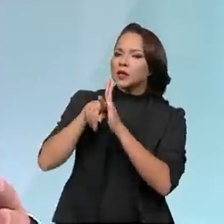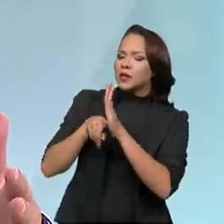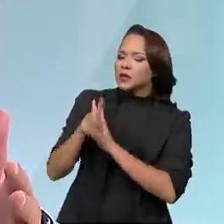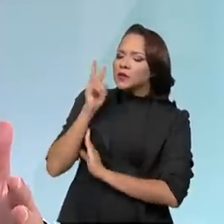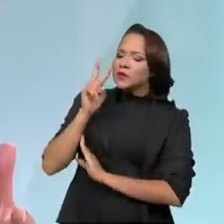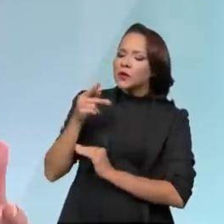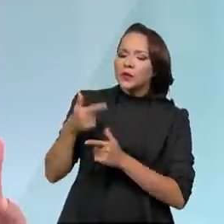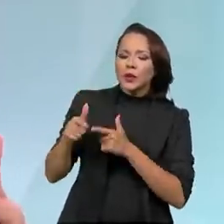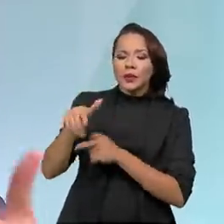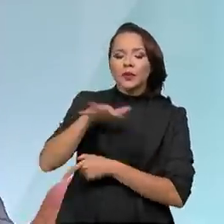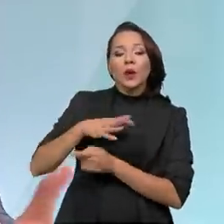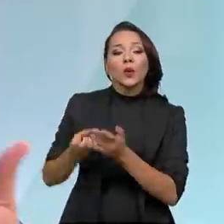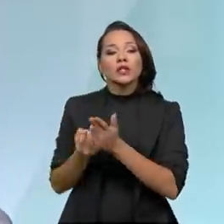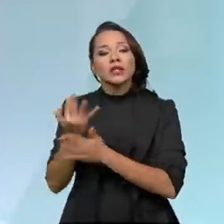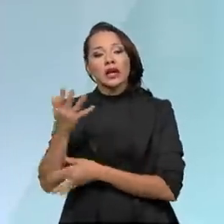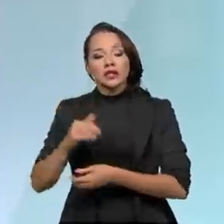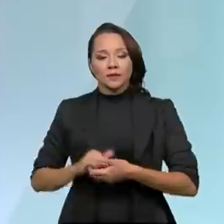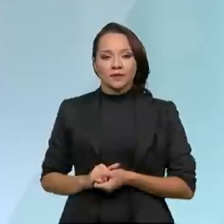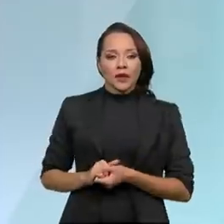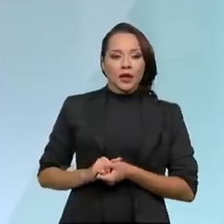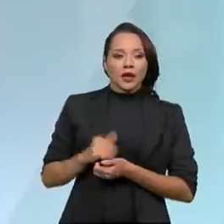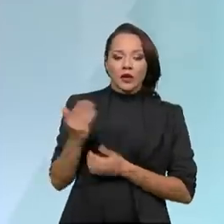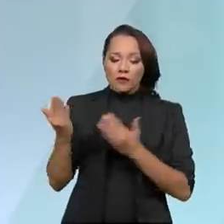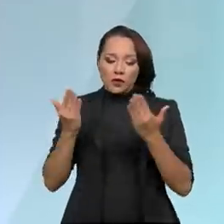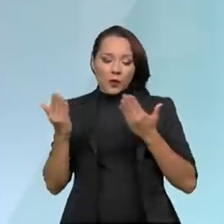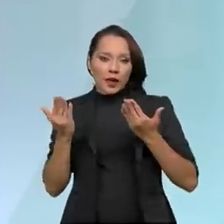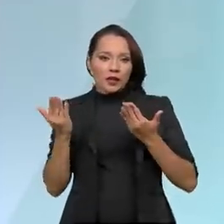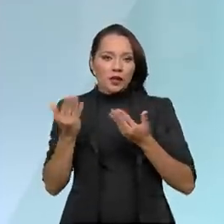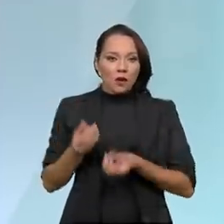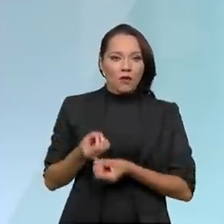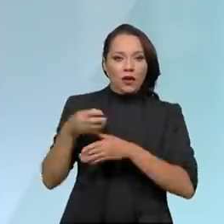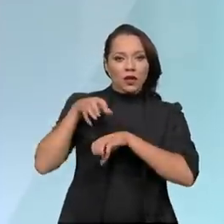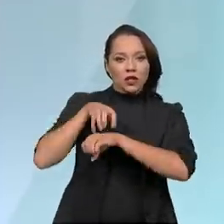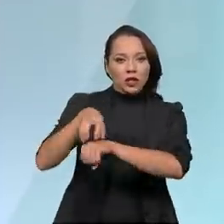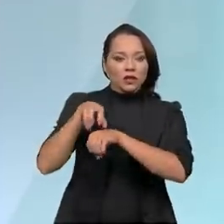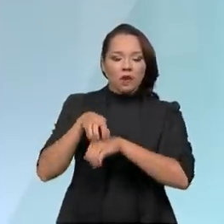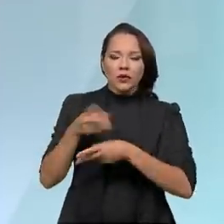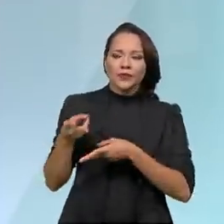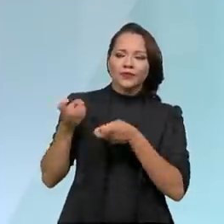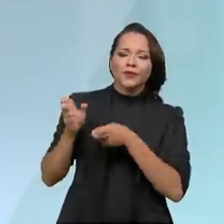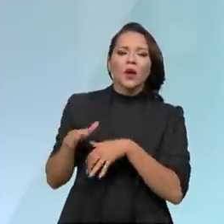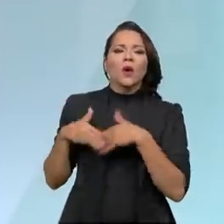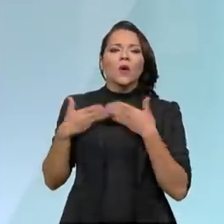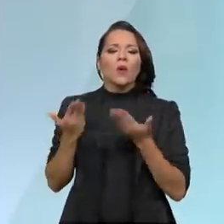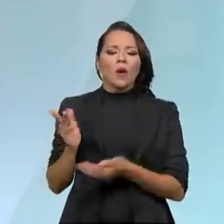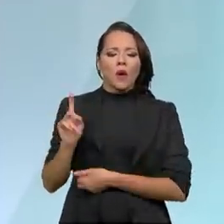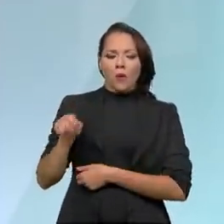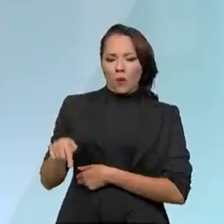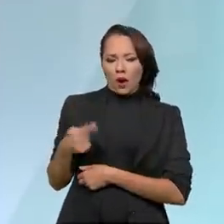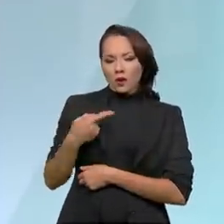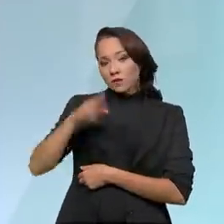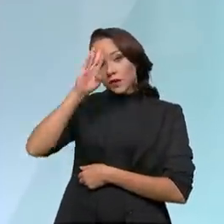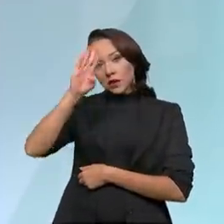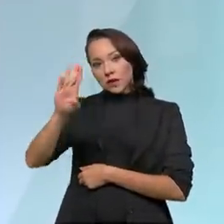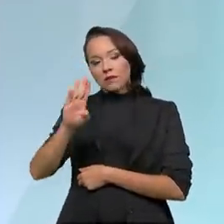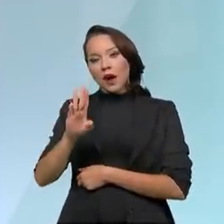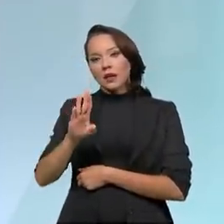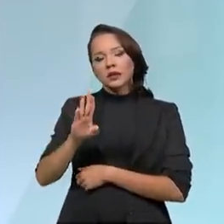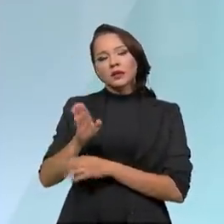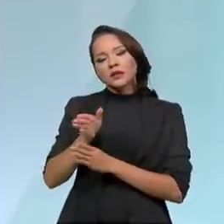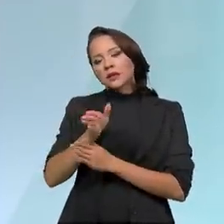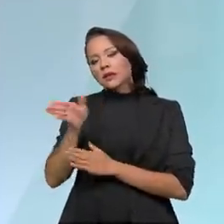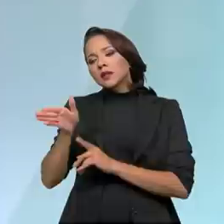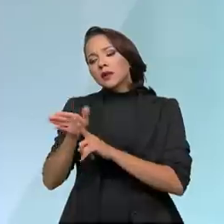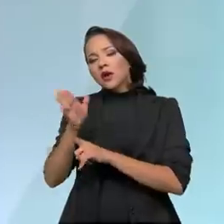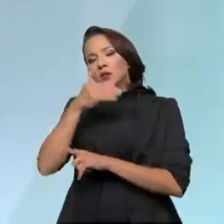na perspectiva da demanda. Confrontamos isso com a oferta de transportes e verificamos quais são os principais gargalos e quais